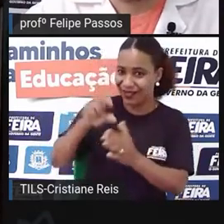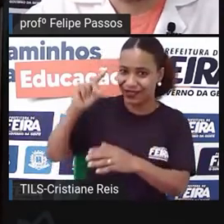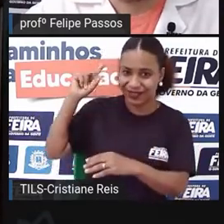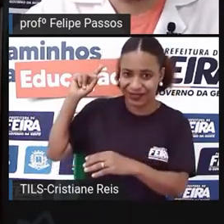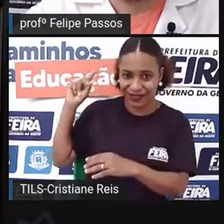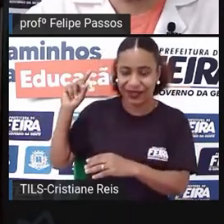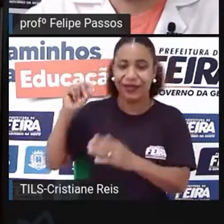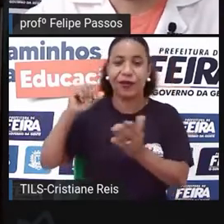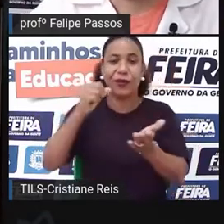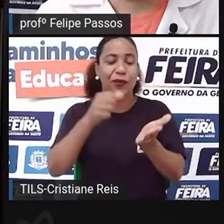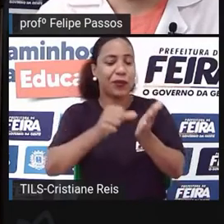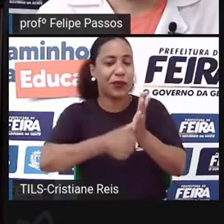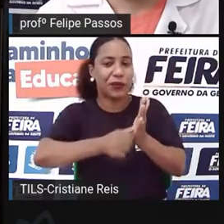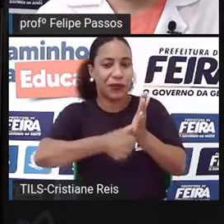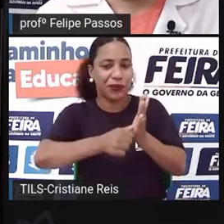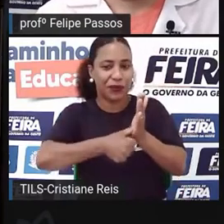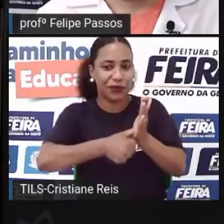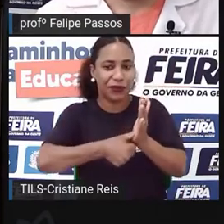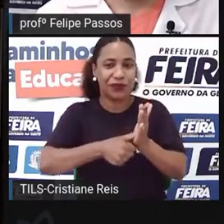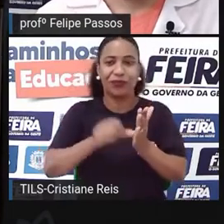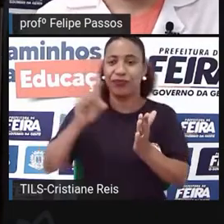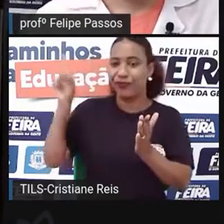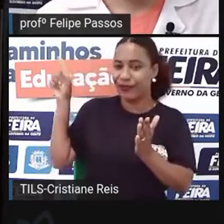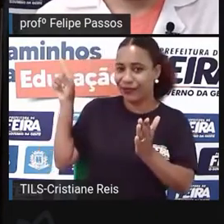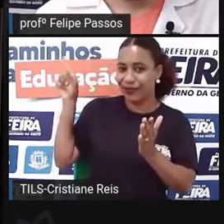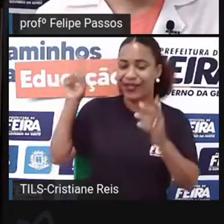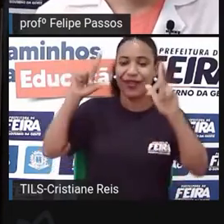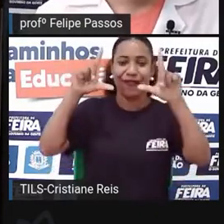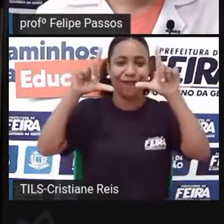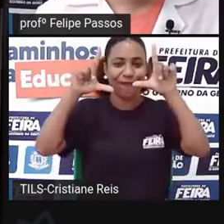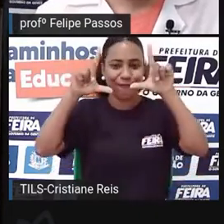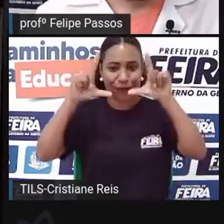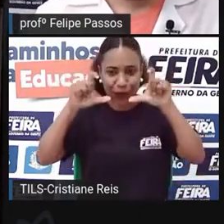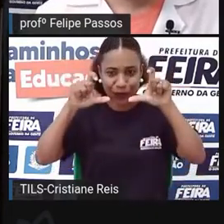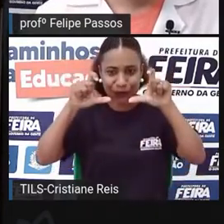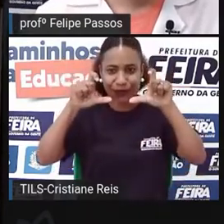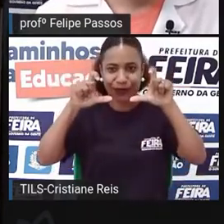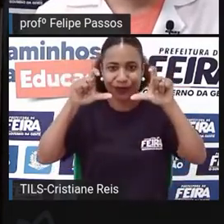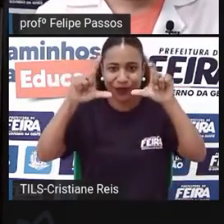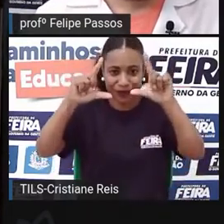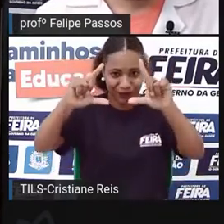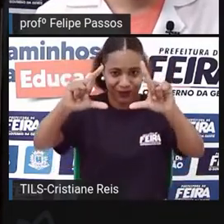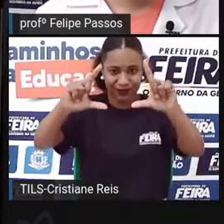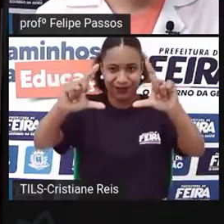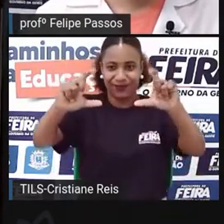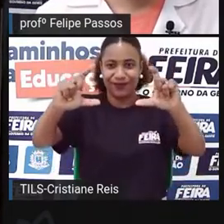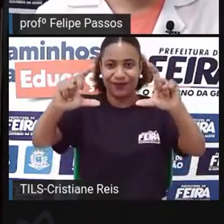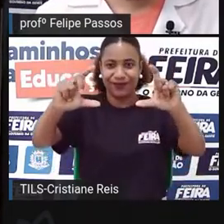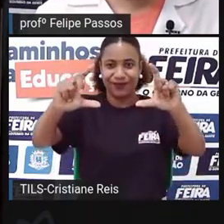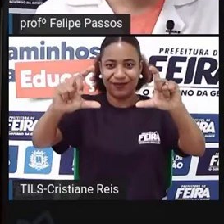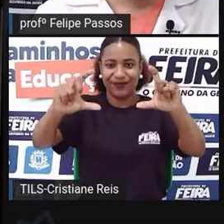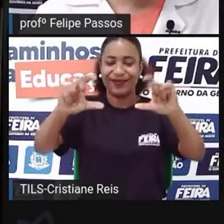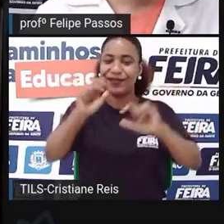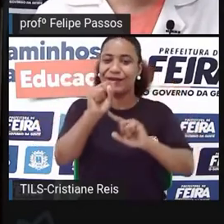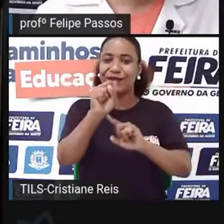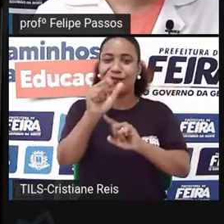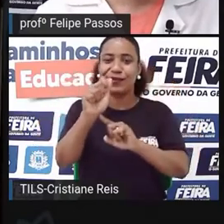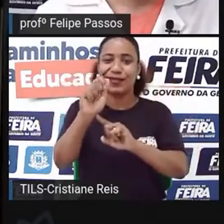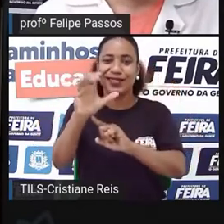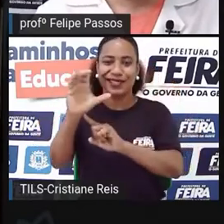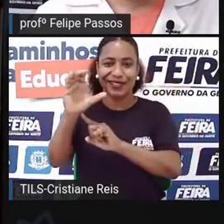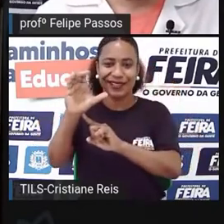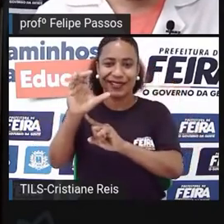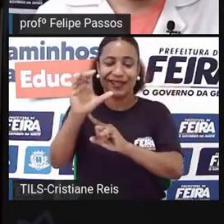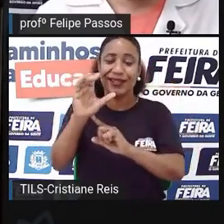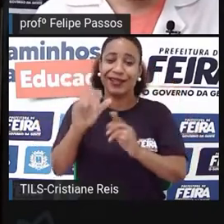carteira de identidade, você tem lá uma pessoa com a câmera digital dentro do próprio saque que ele vai fazer a sua foto e já vai sair na